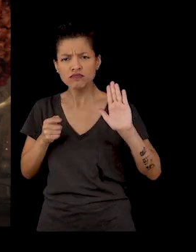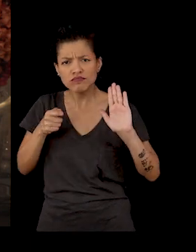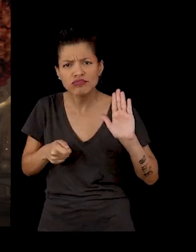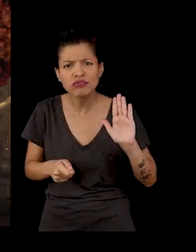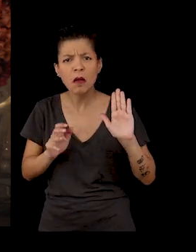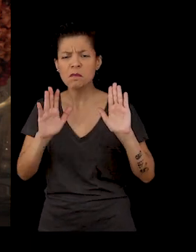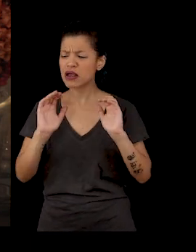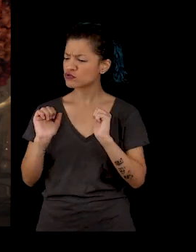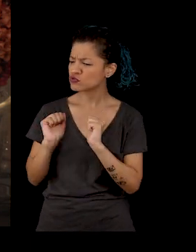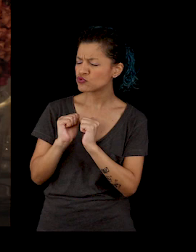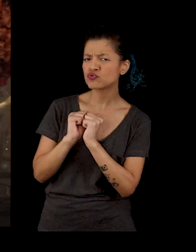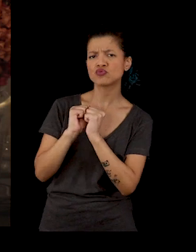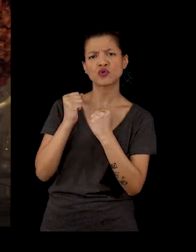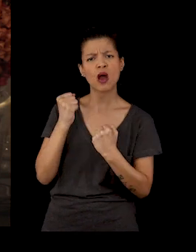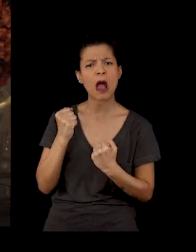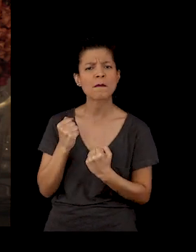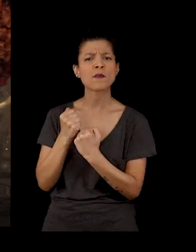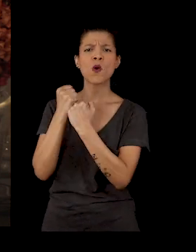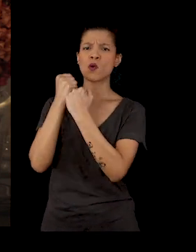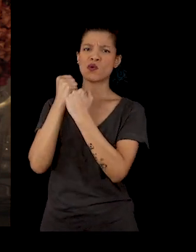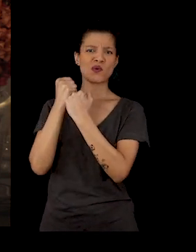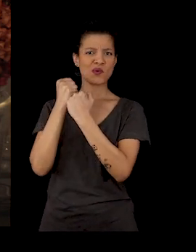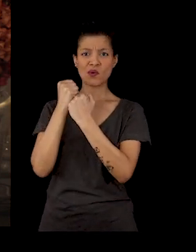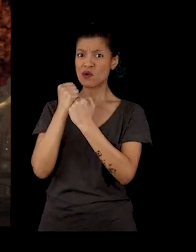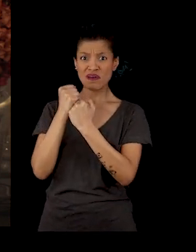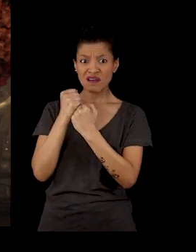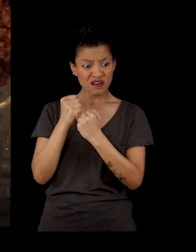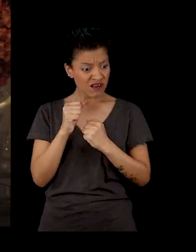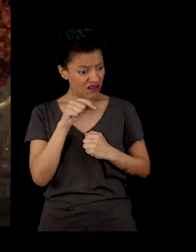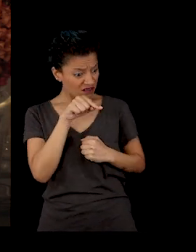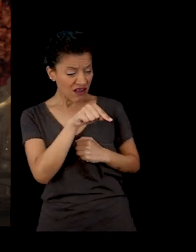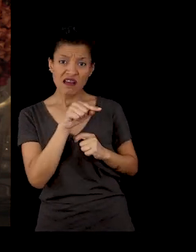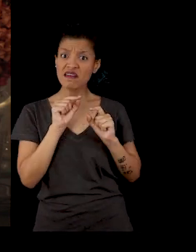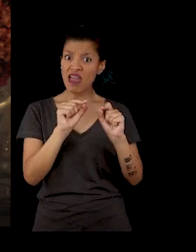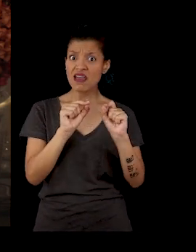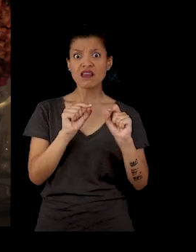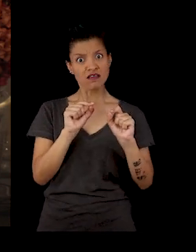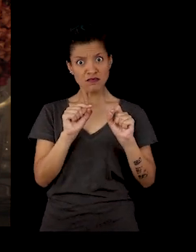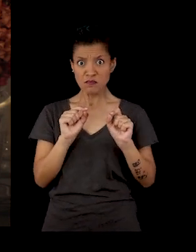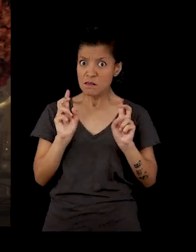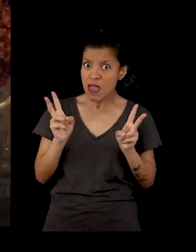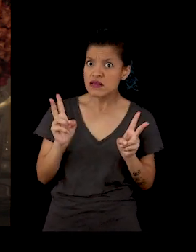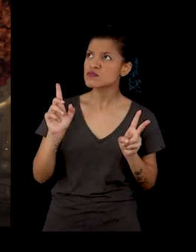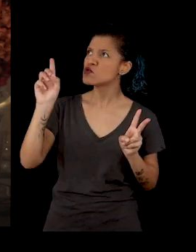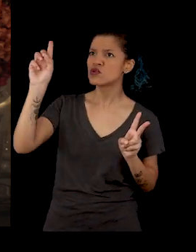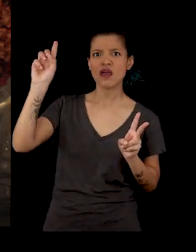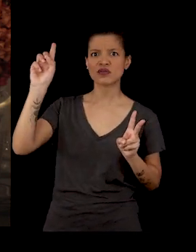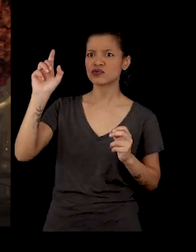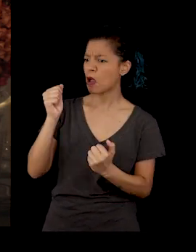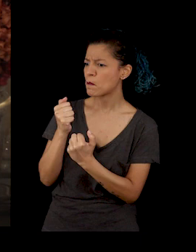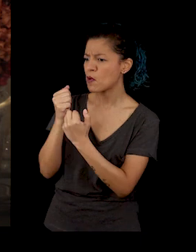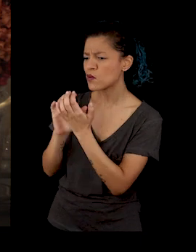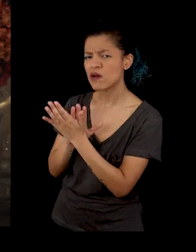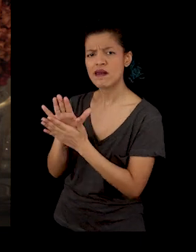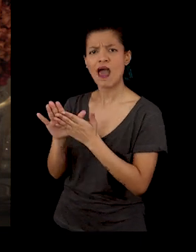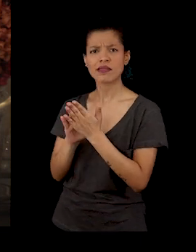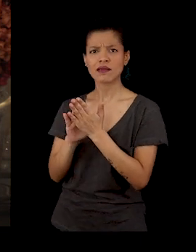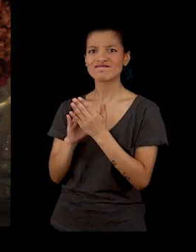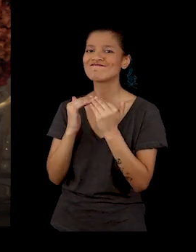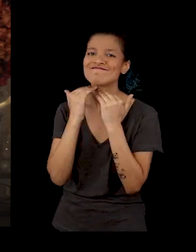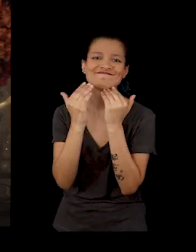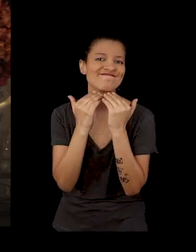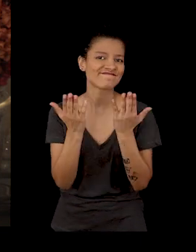não tiver ao seu lado o apoio de Deus, o advento de Deus? Mas ele